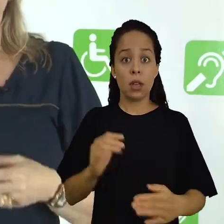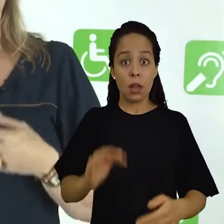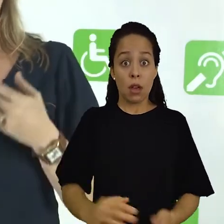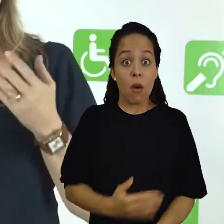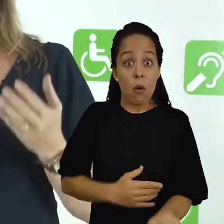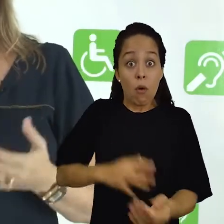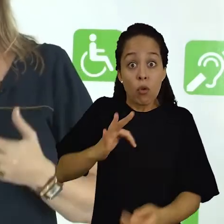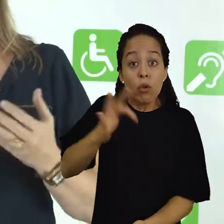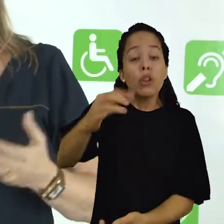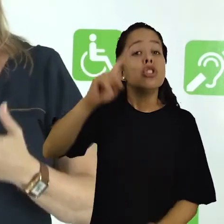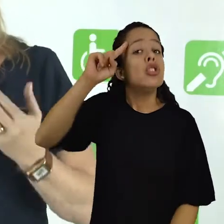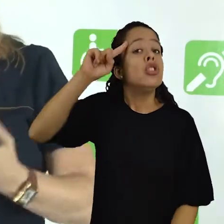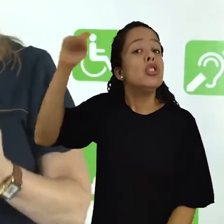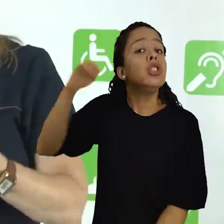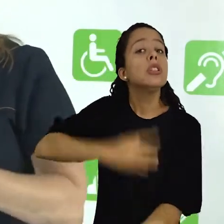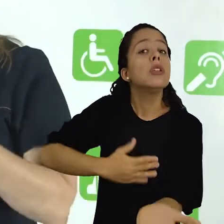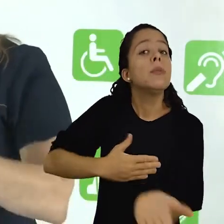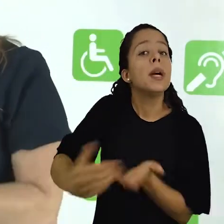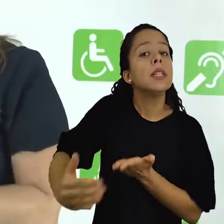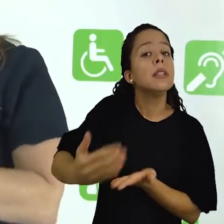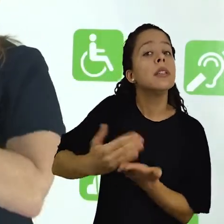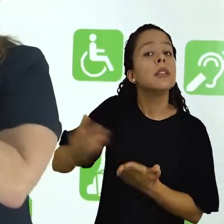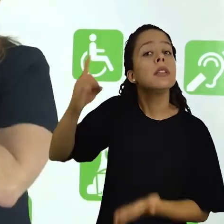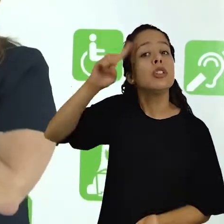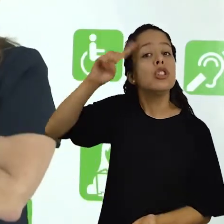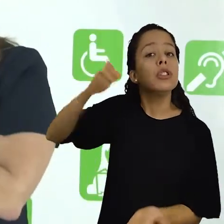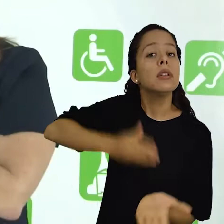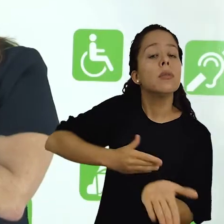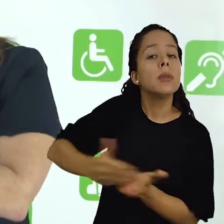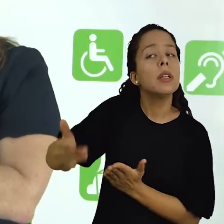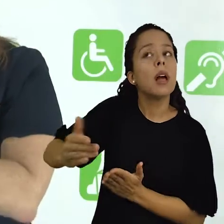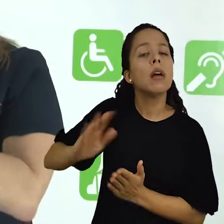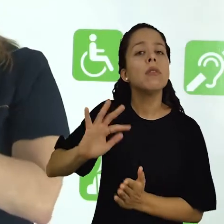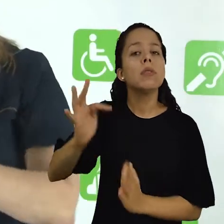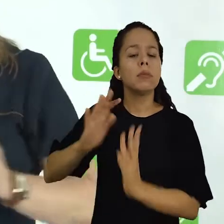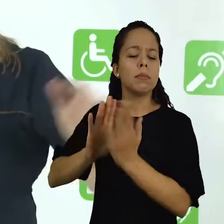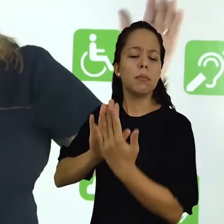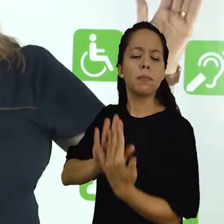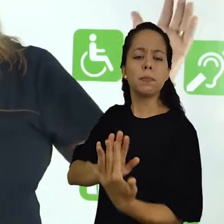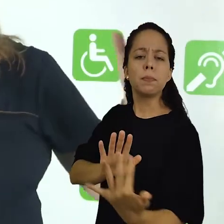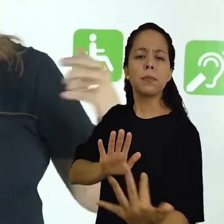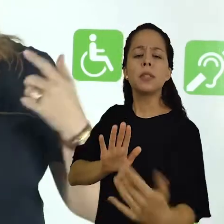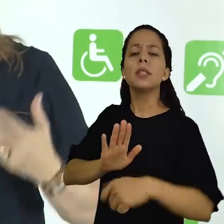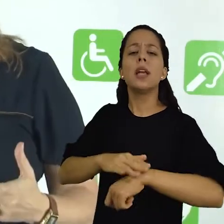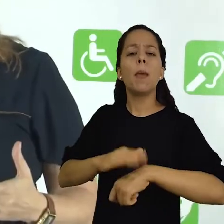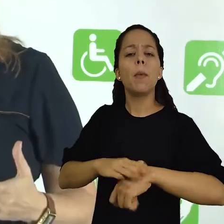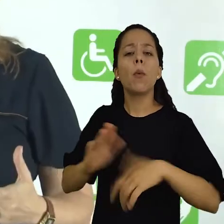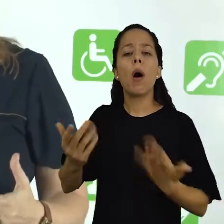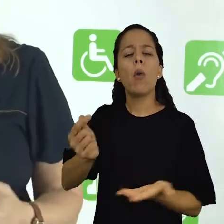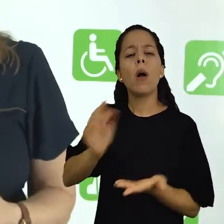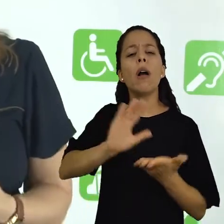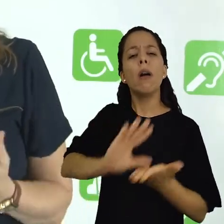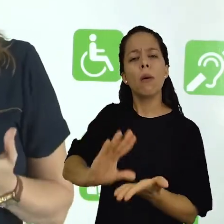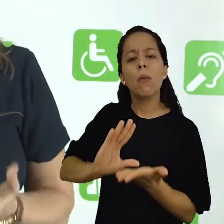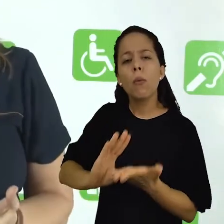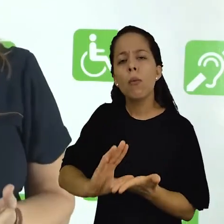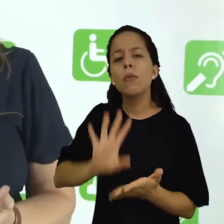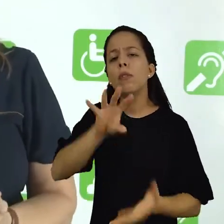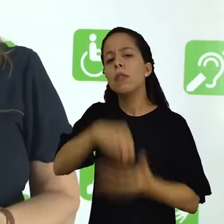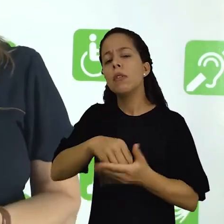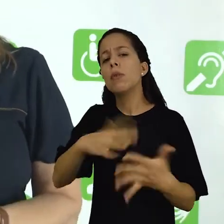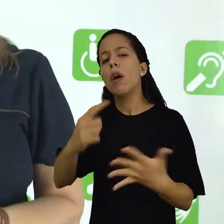Quando vai ser realizada essa pesquisa? Em quanto tempo ela vai ser realizada? Com que